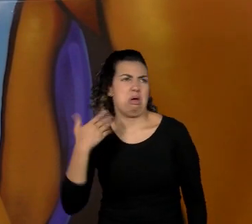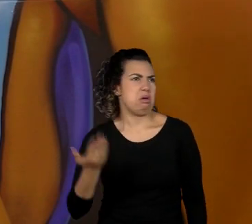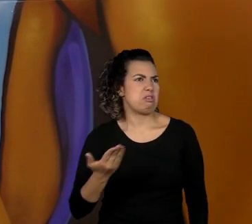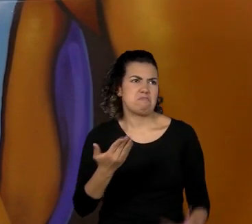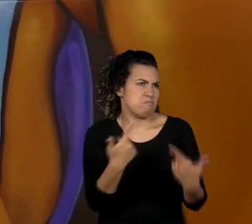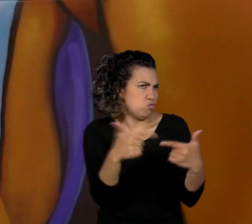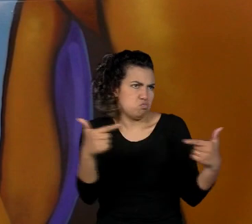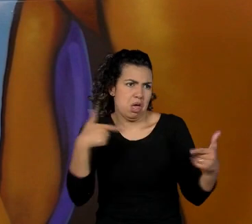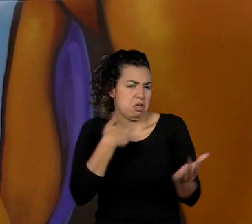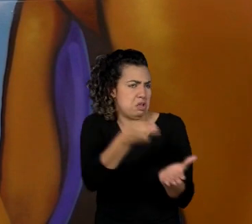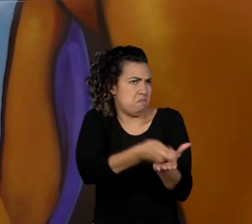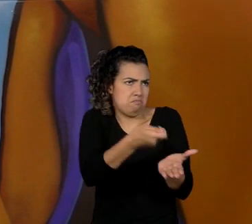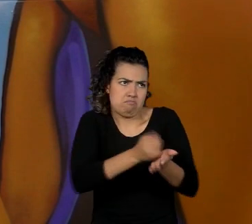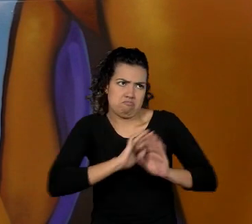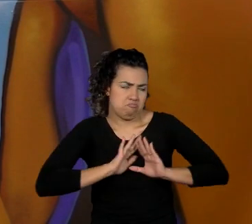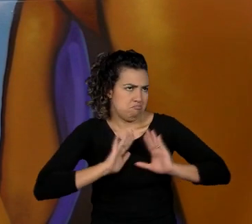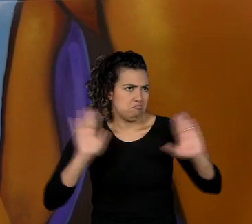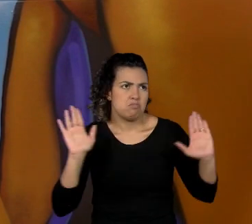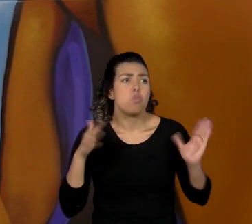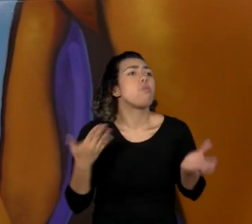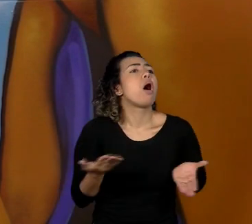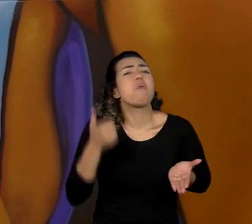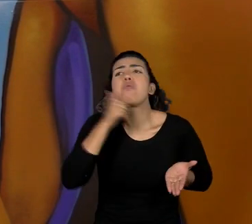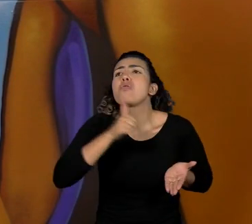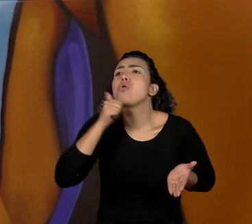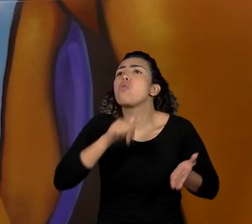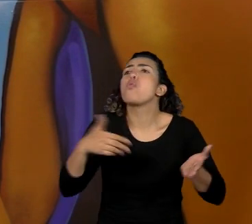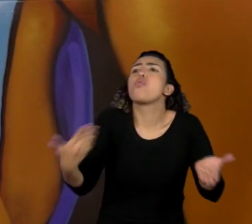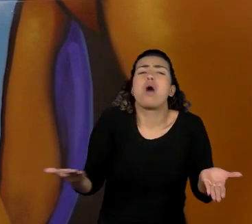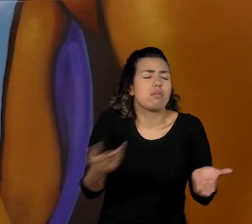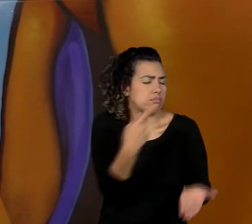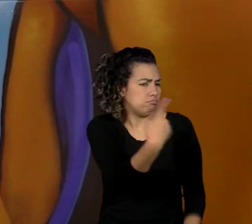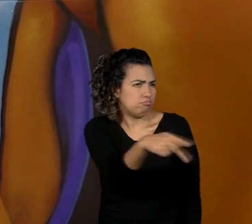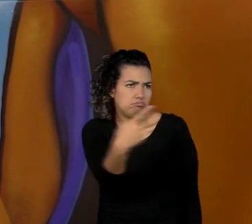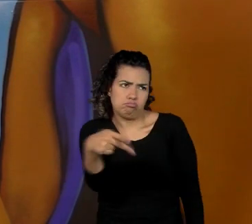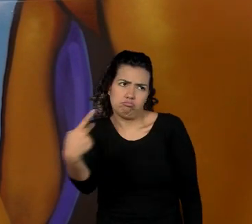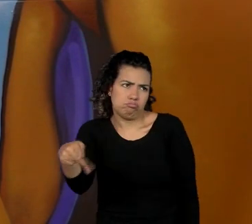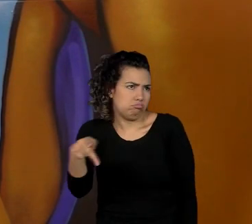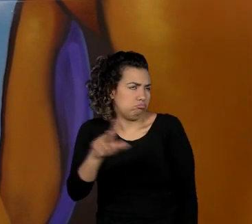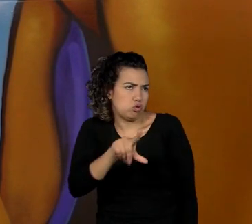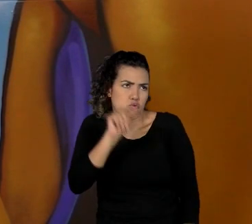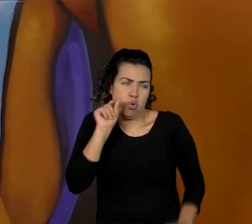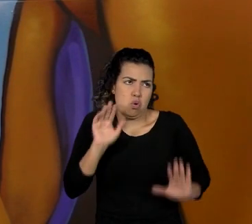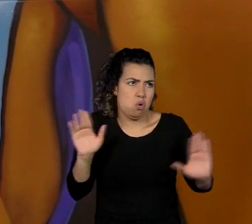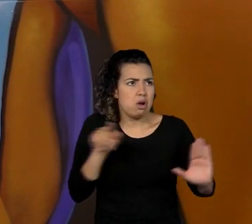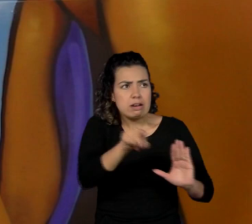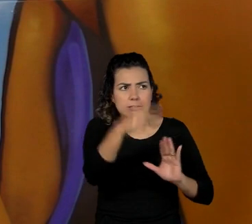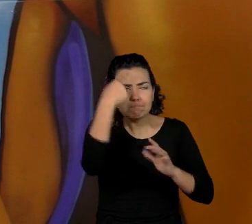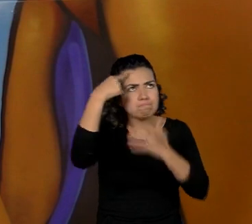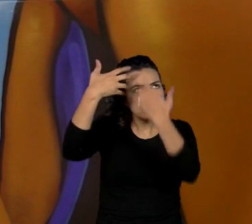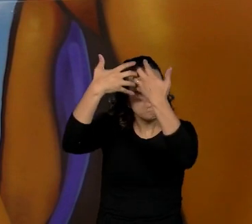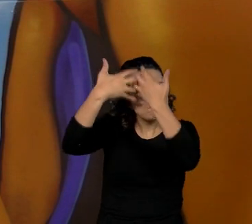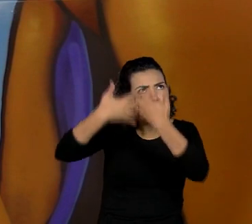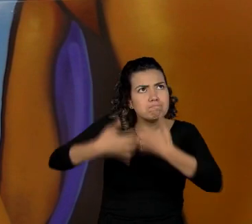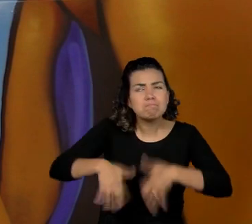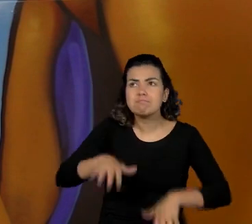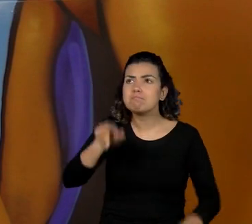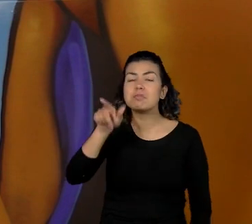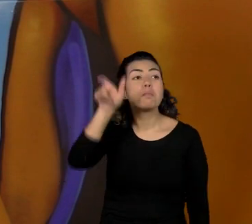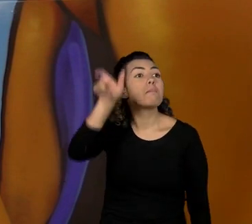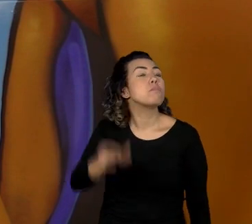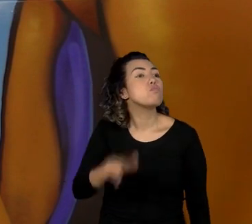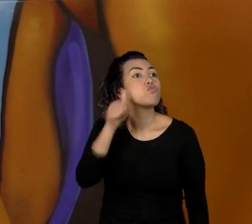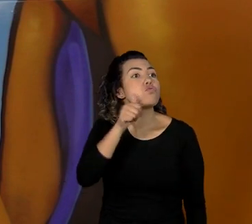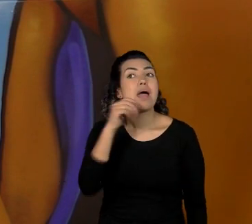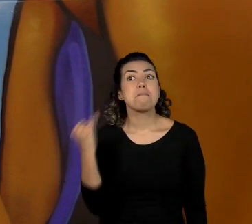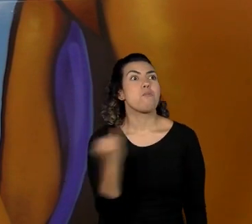não houve essa orientação de qual mulher exatamente escolher. Eles pensaram em uma mulher que fosse importante